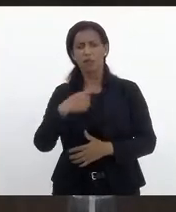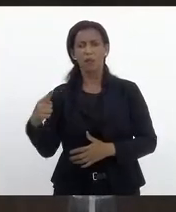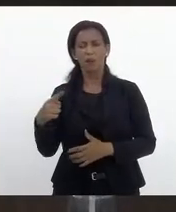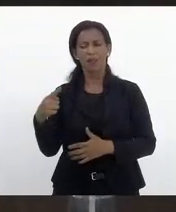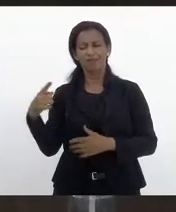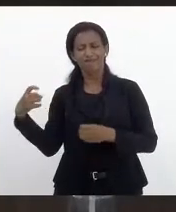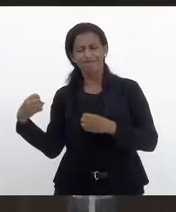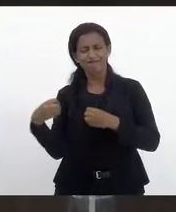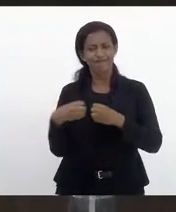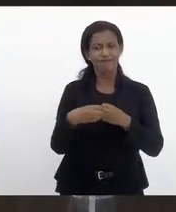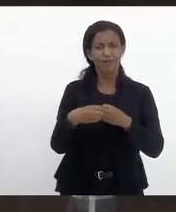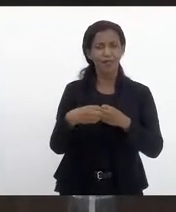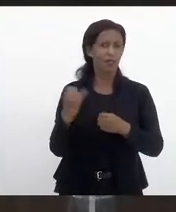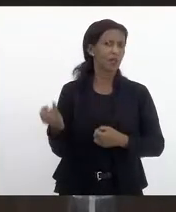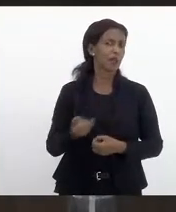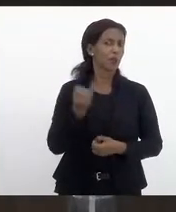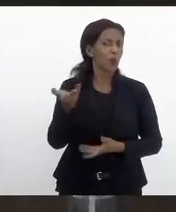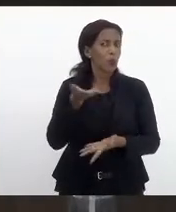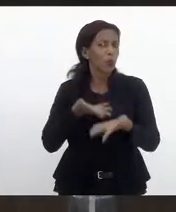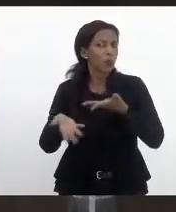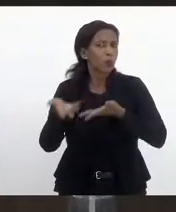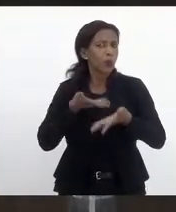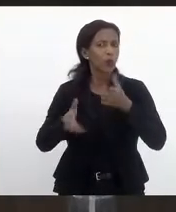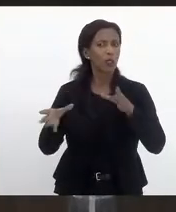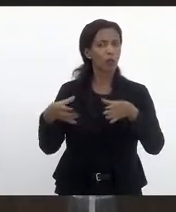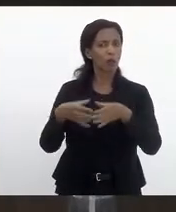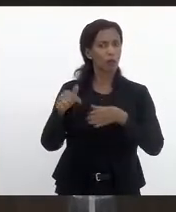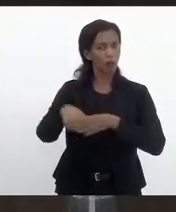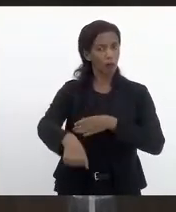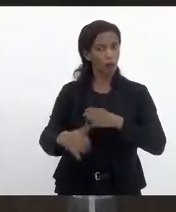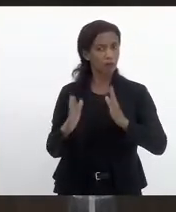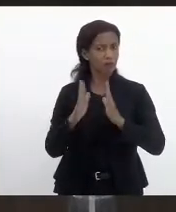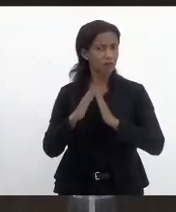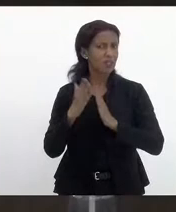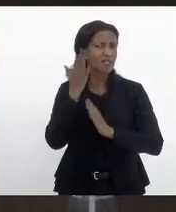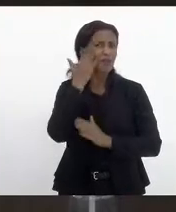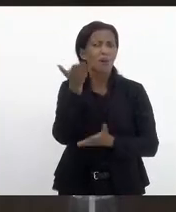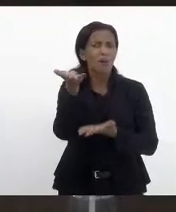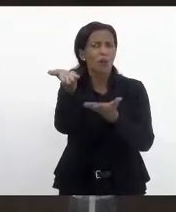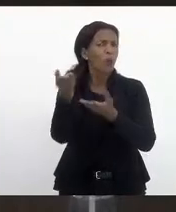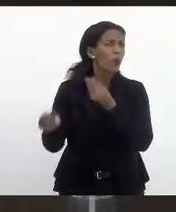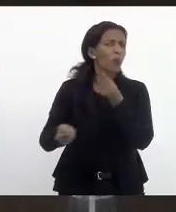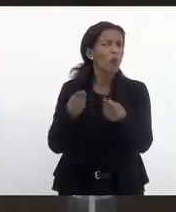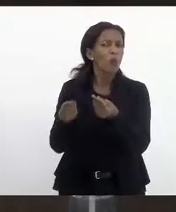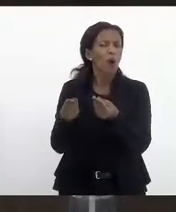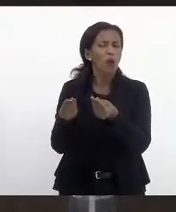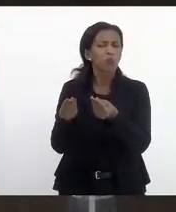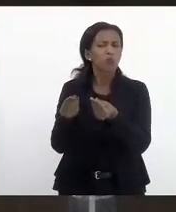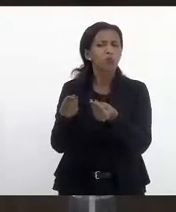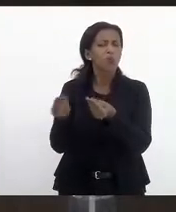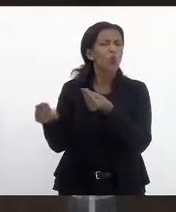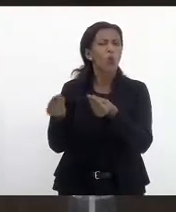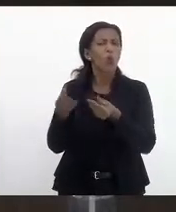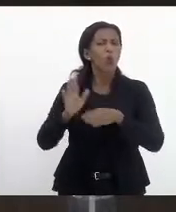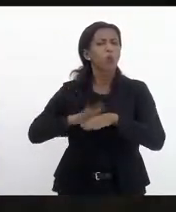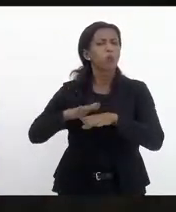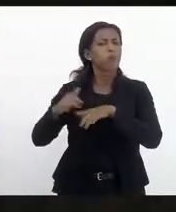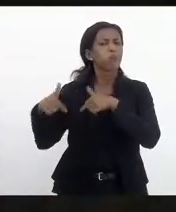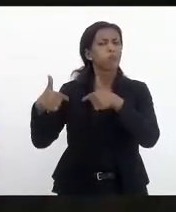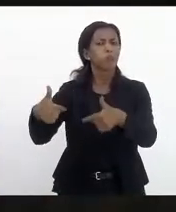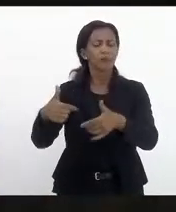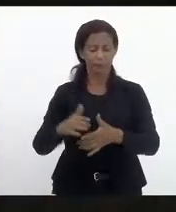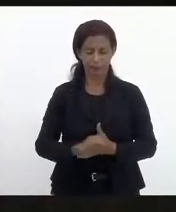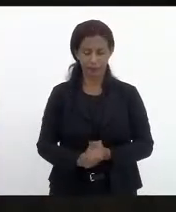aproxima. É importante a participação das comissões aqui da casa. Então, saber de V. Exª qual o mapa e qual o critério para essas audiências. Obrigado, presidente.